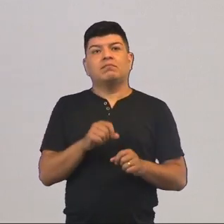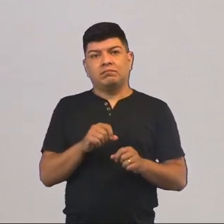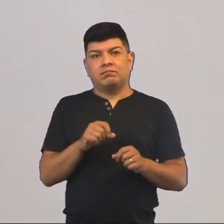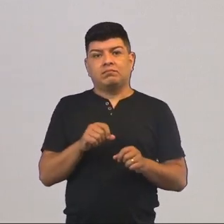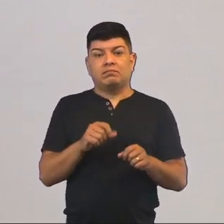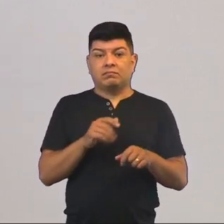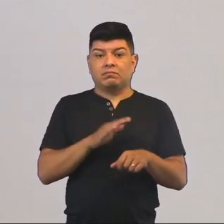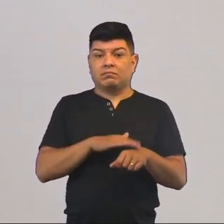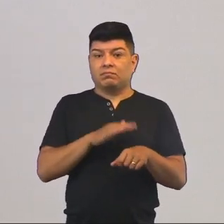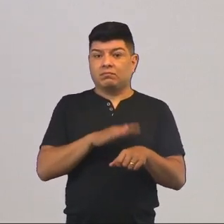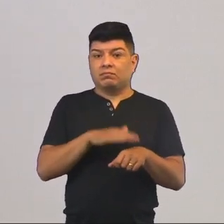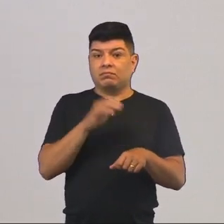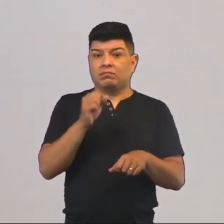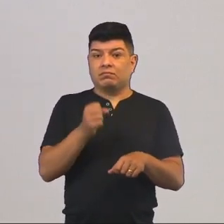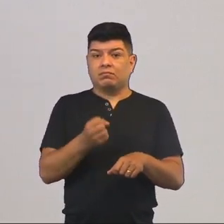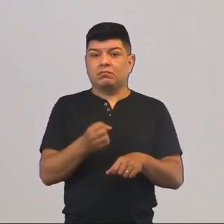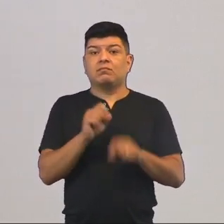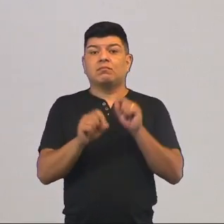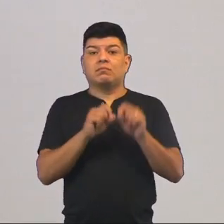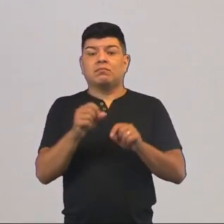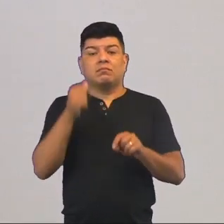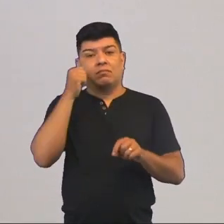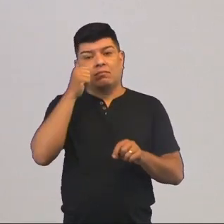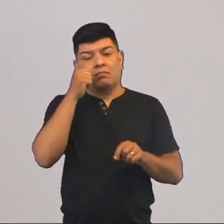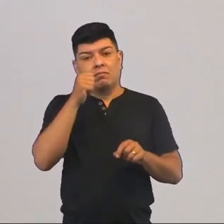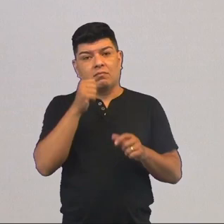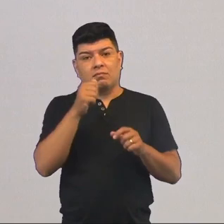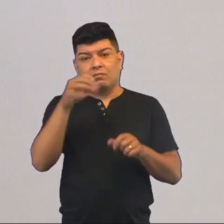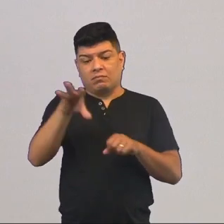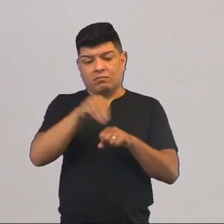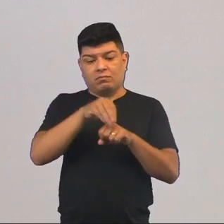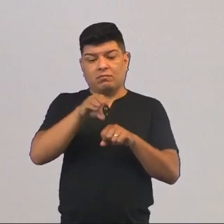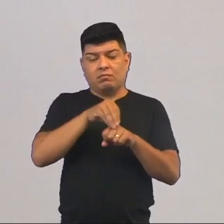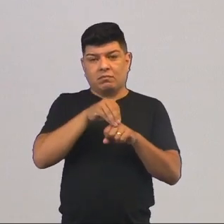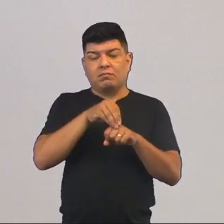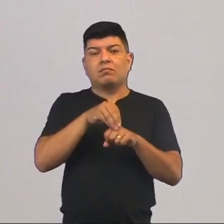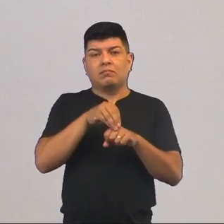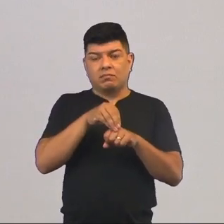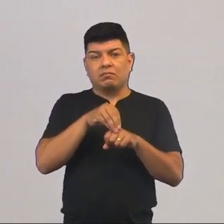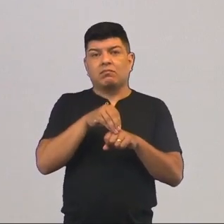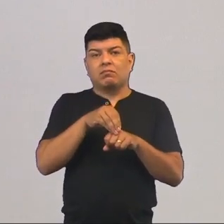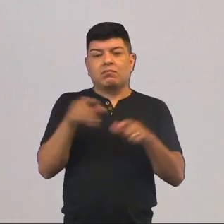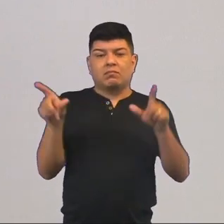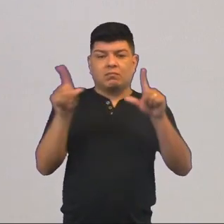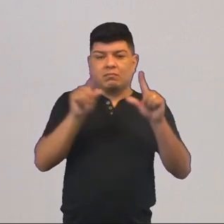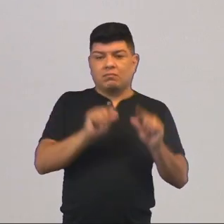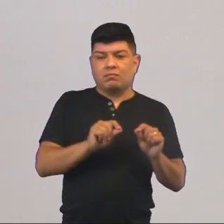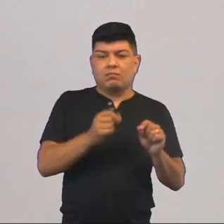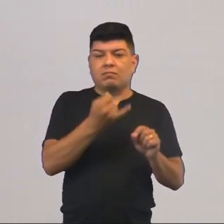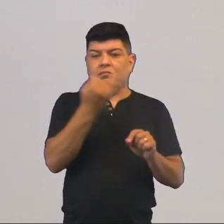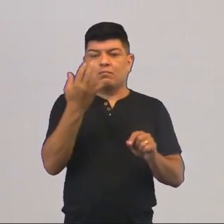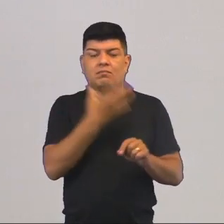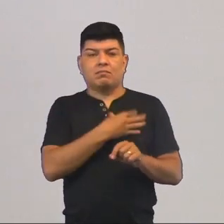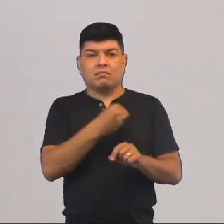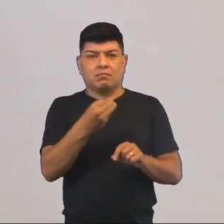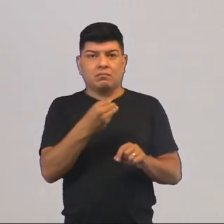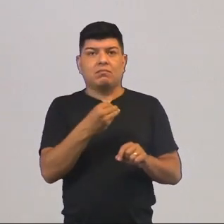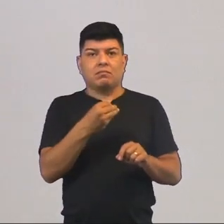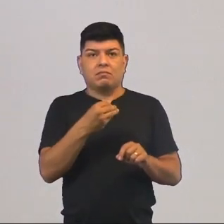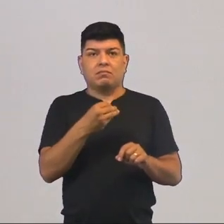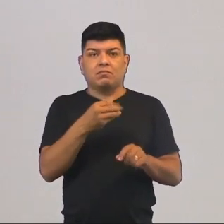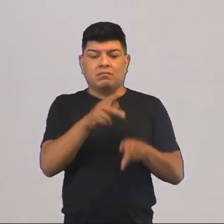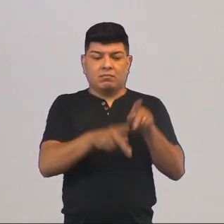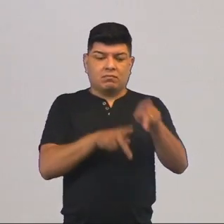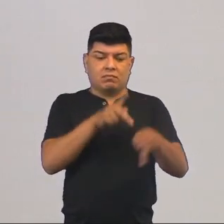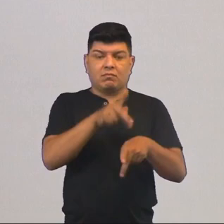também que quanto maior for o grau de formação da mulher, quanto maior for o grau de instrução da mulher, menor a quantidade de filhos. Então, ele quer